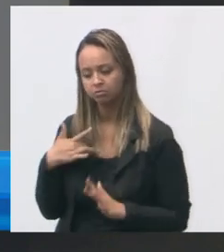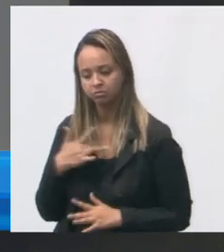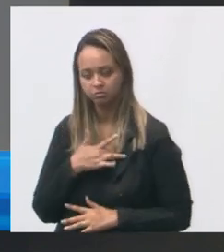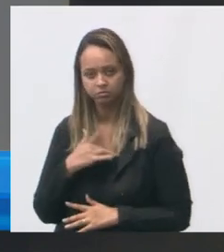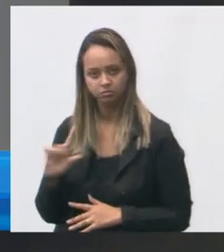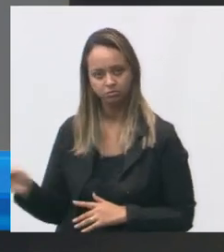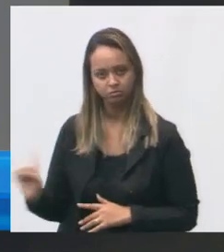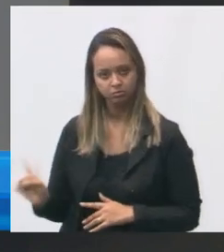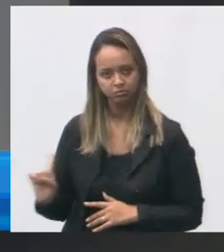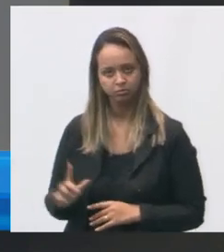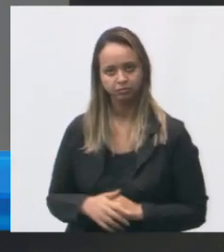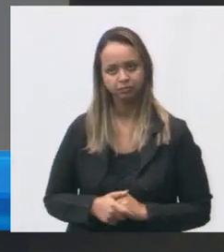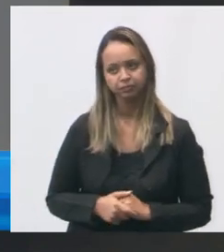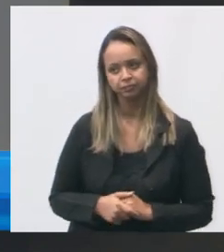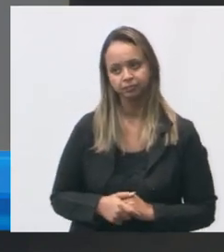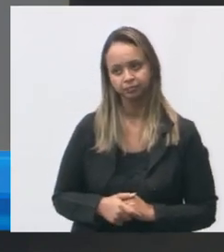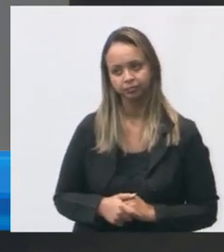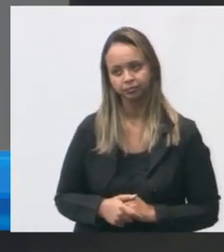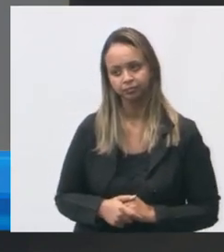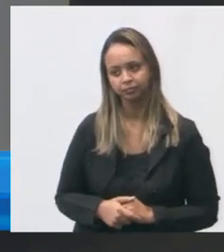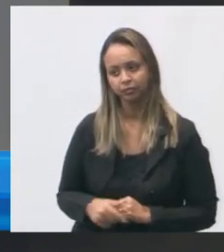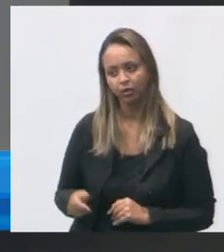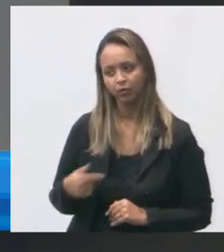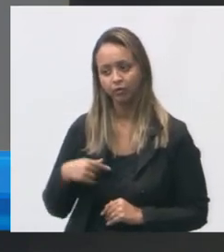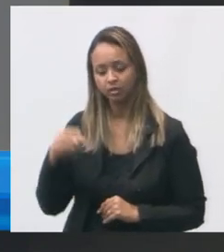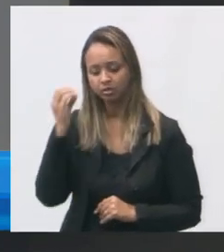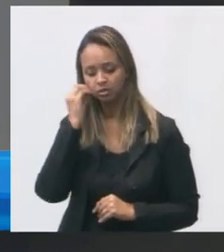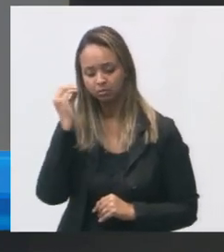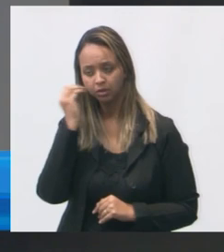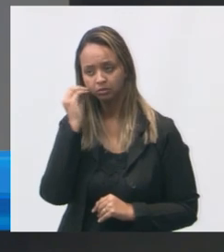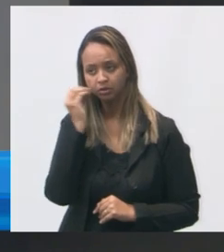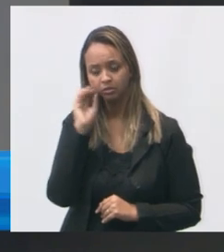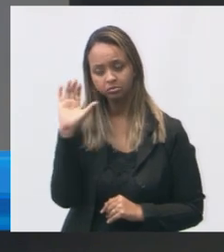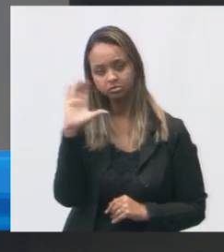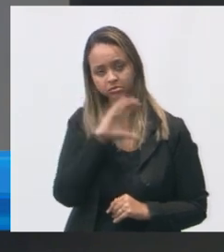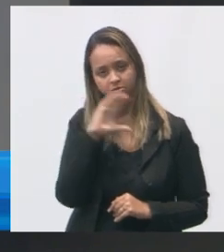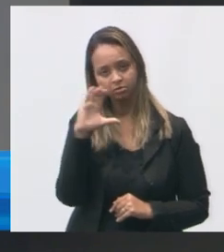passando não eu vou tentar dar uma acelerada devido ao tempo